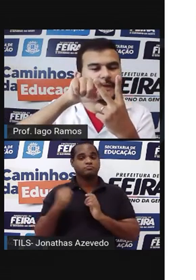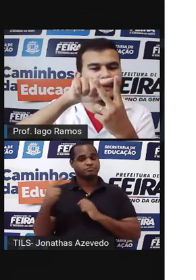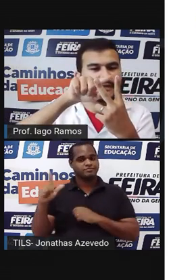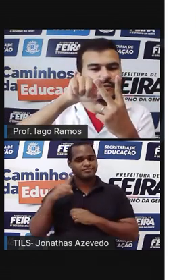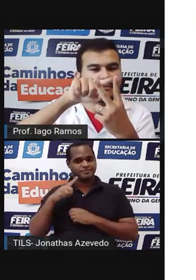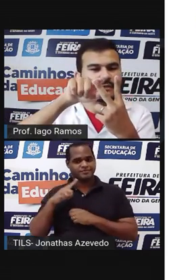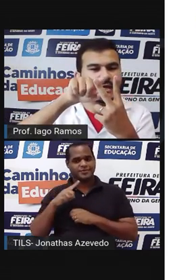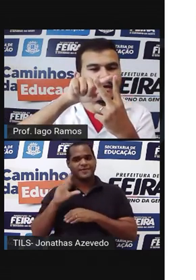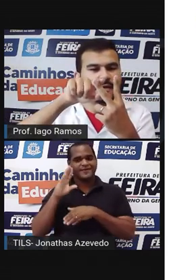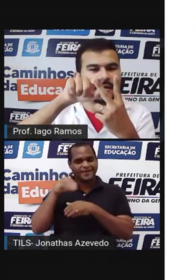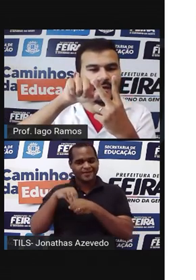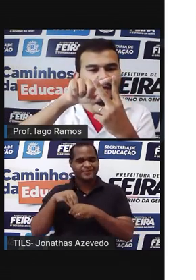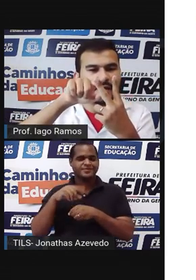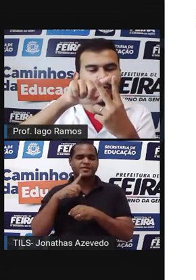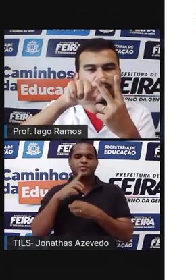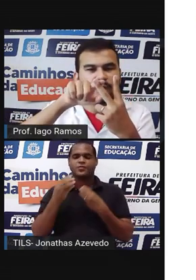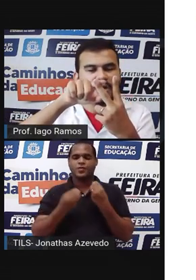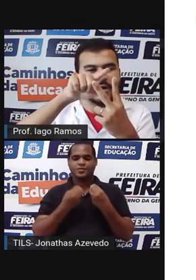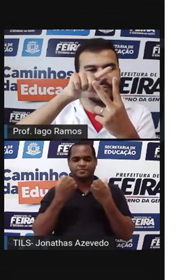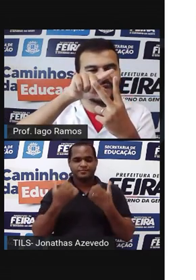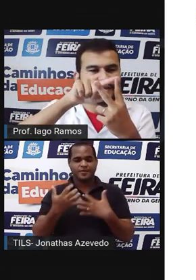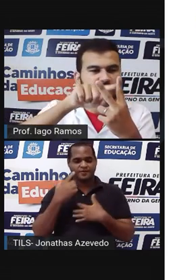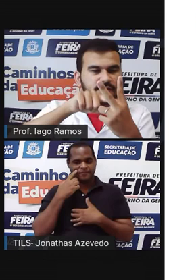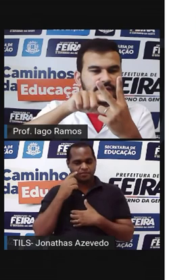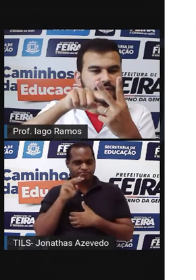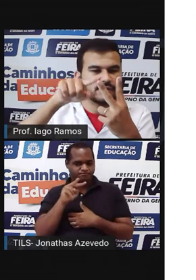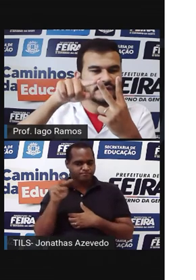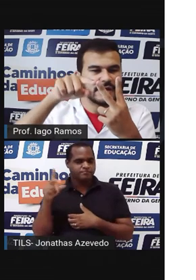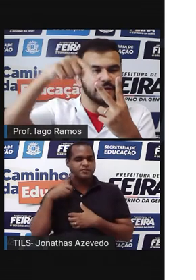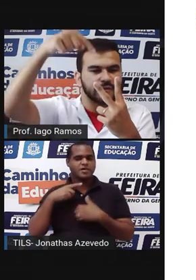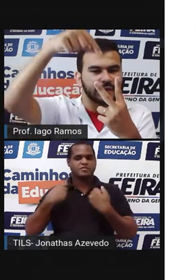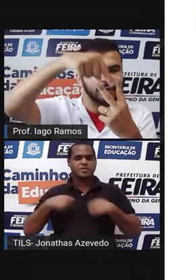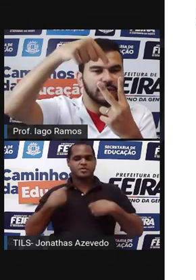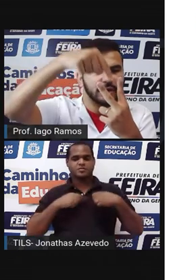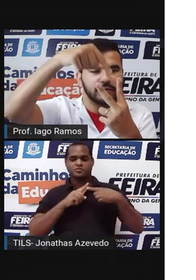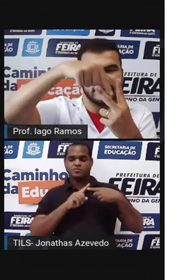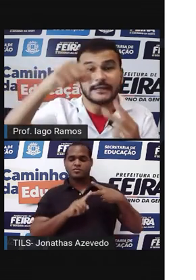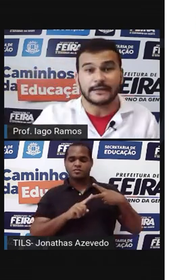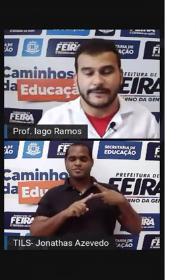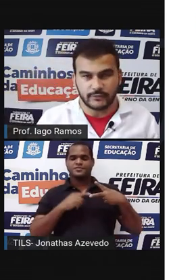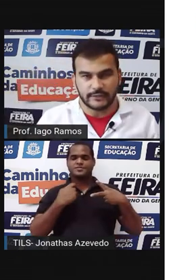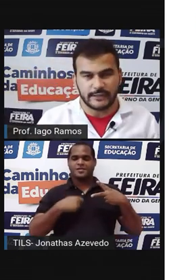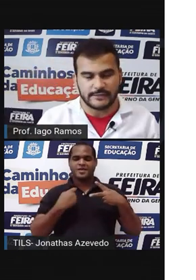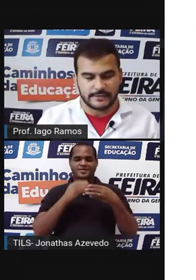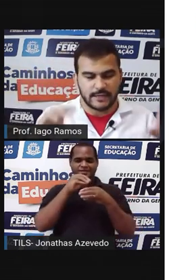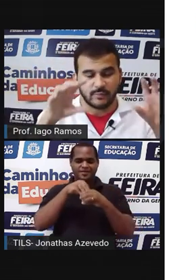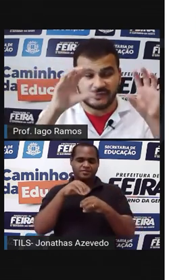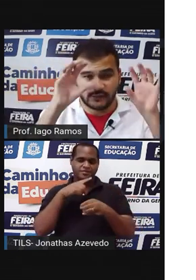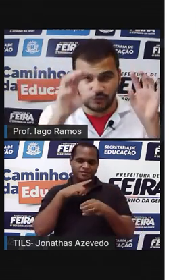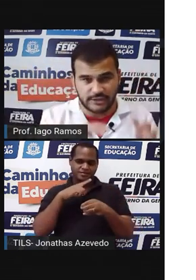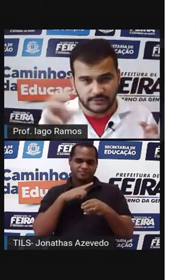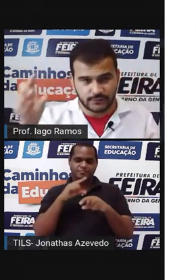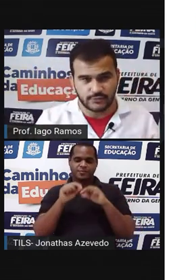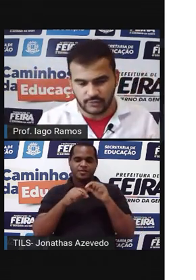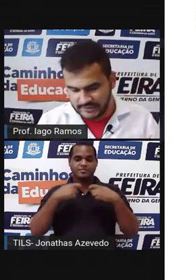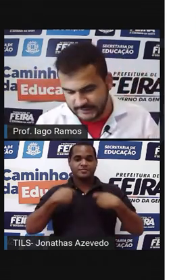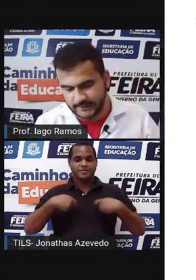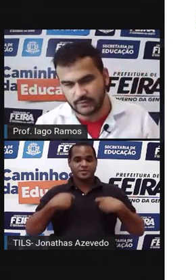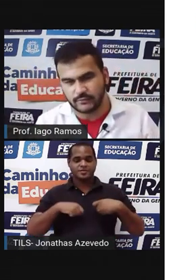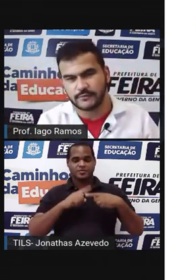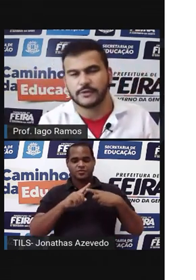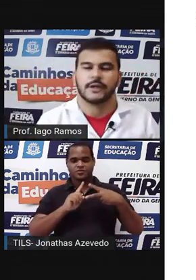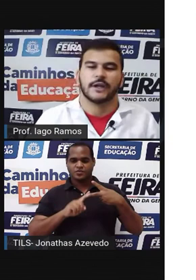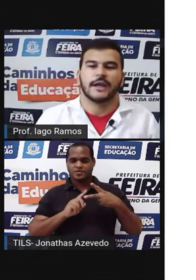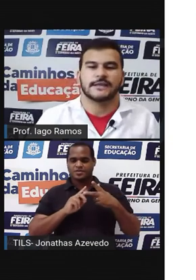ângulo aqui dentro tá? É o que eu vou olhar eu preciso desses dois lados e o ângulo que tá dentro deles. Eu preciso disso nos dois